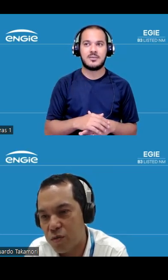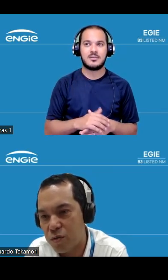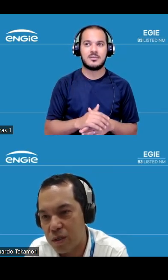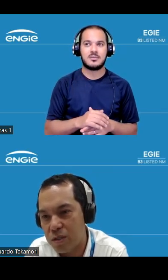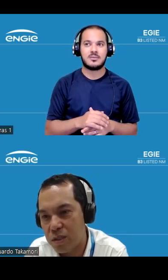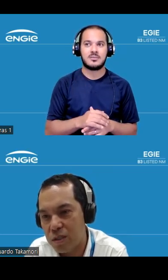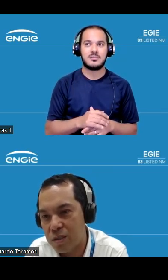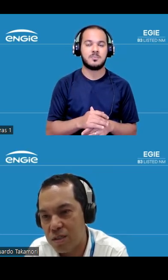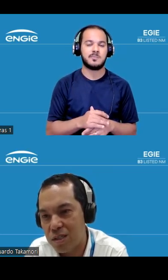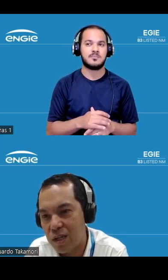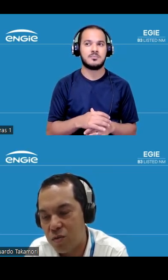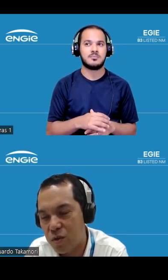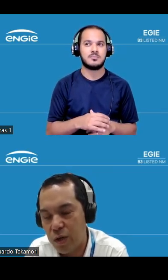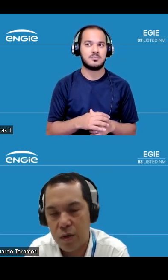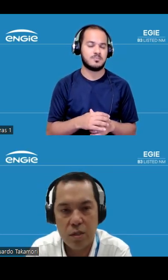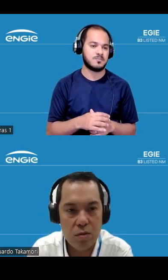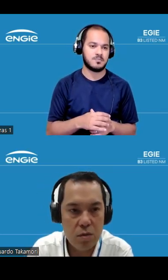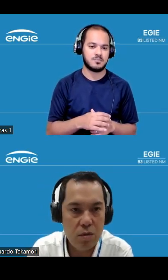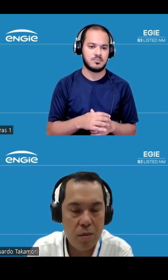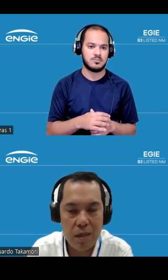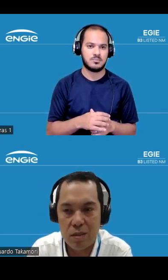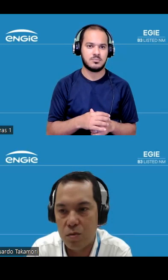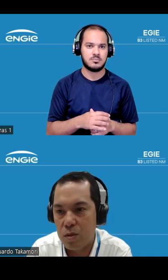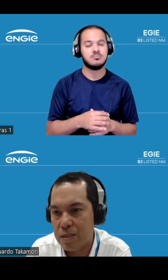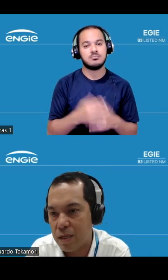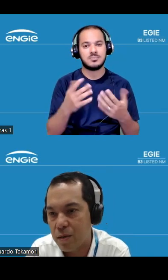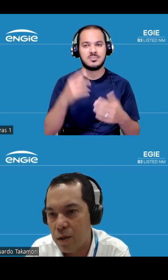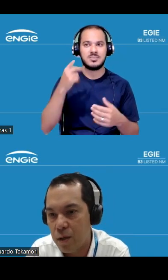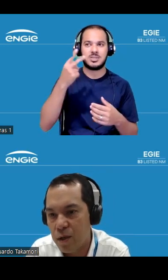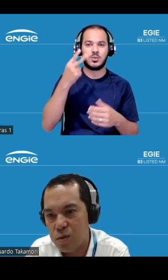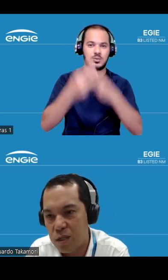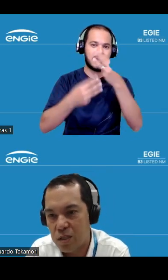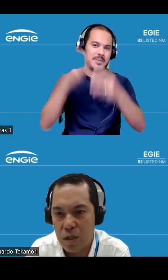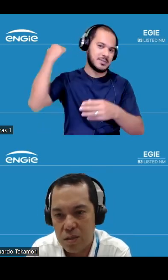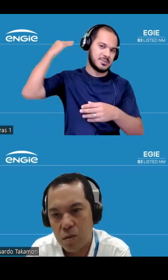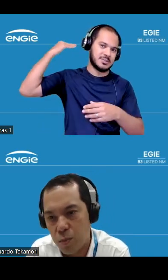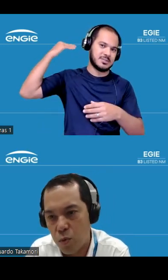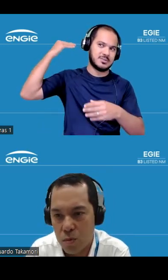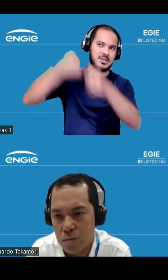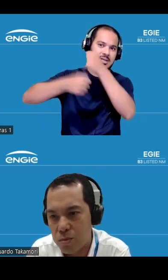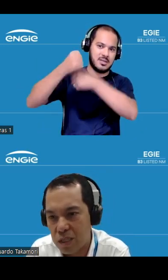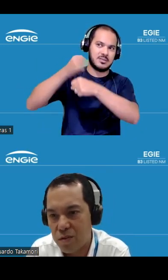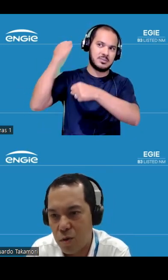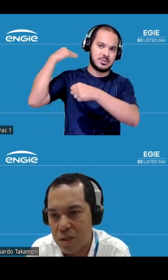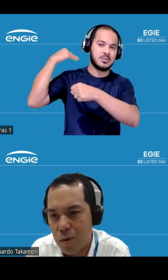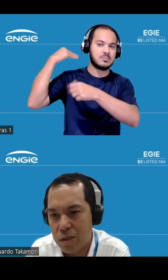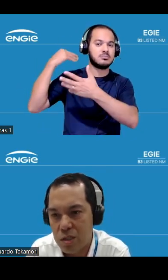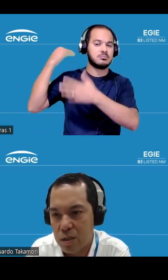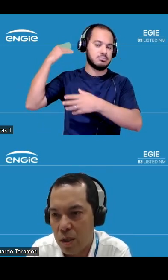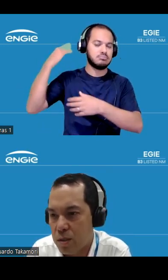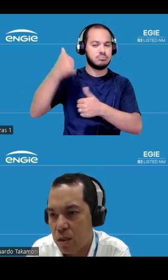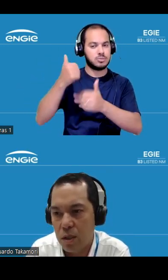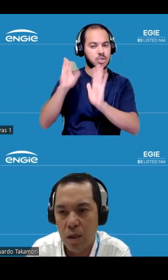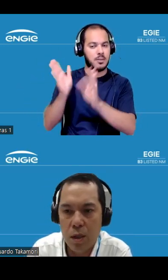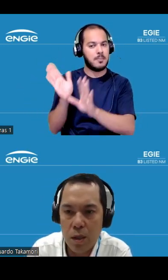hidrológico de estreito que foi reconhecido no segundo trimestre do ano passado ou seja eles tem um pouco de certa forma a mesma ordem